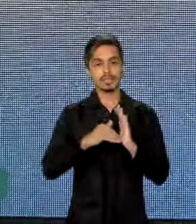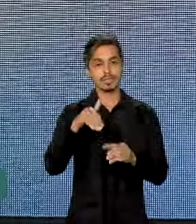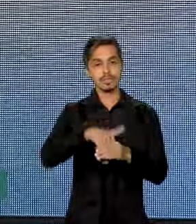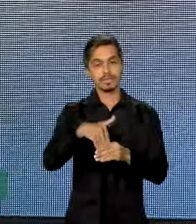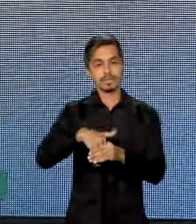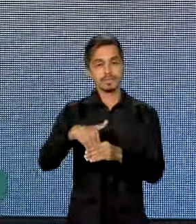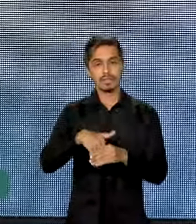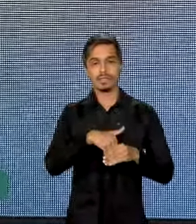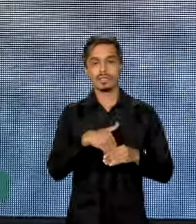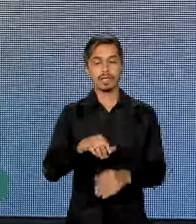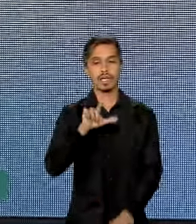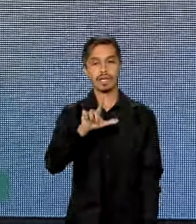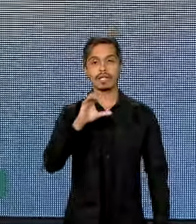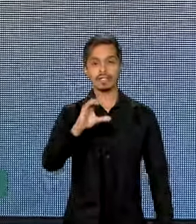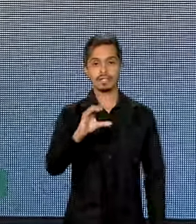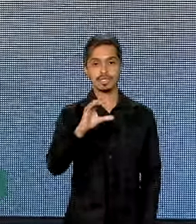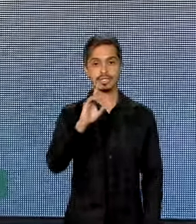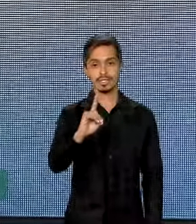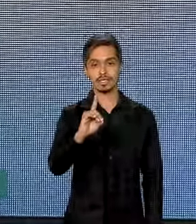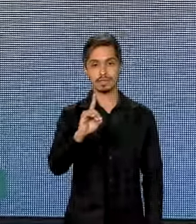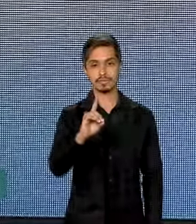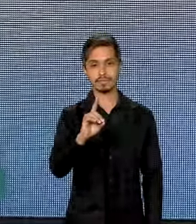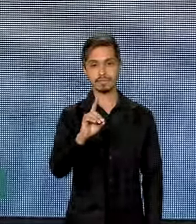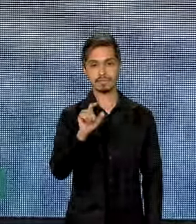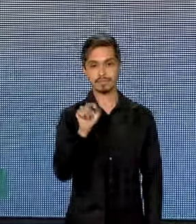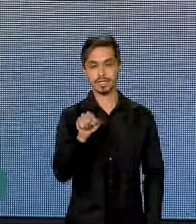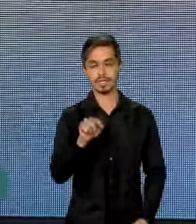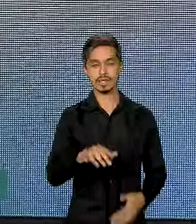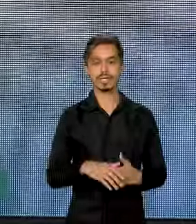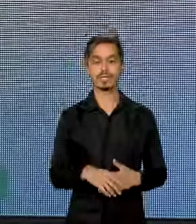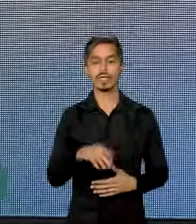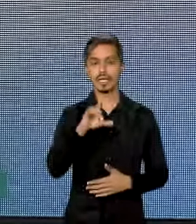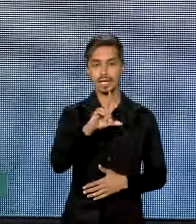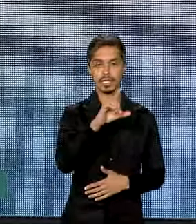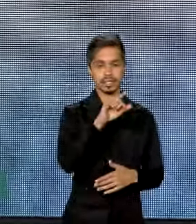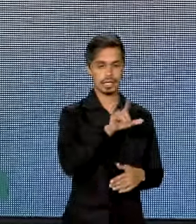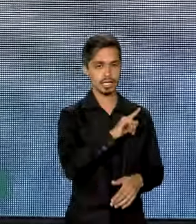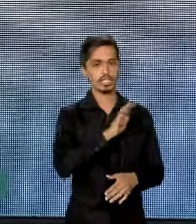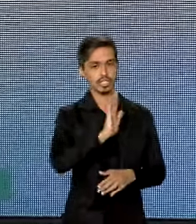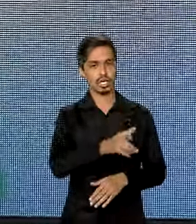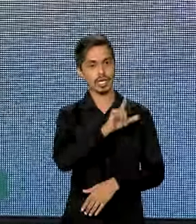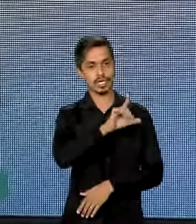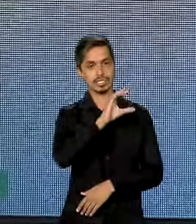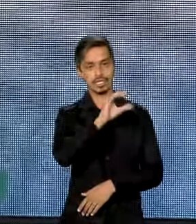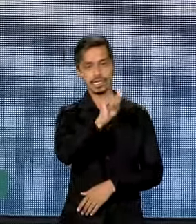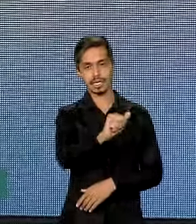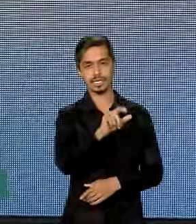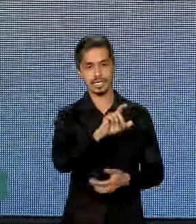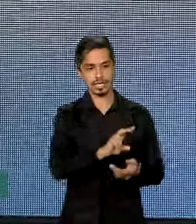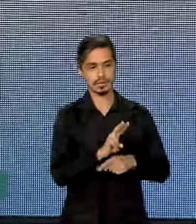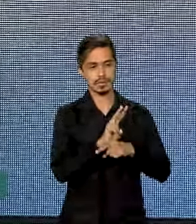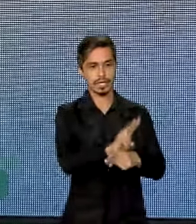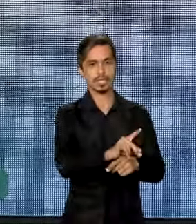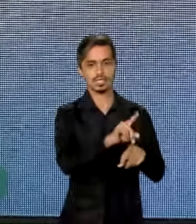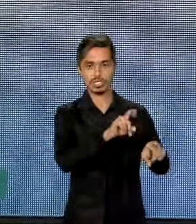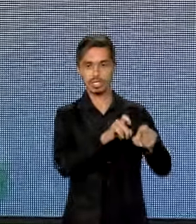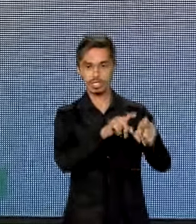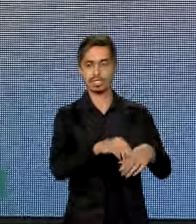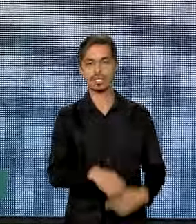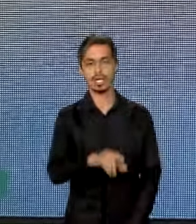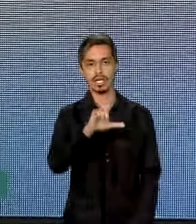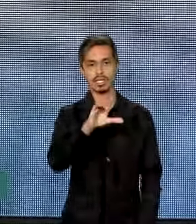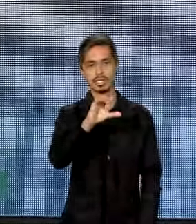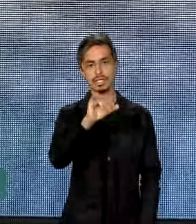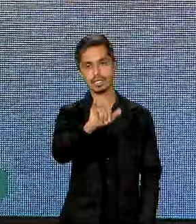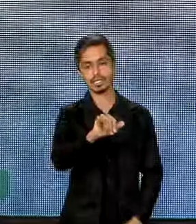votado a LCD. Nós temos a LCA, que é a letra de crédito agrícola, LCI,